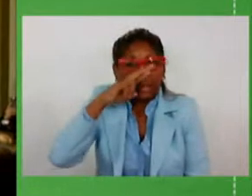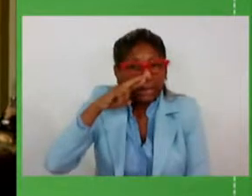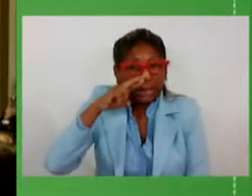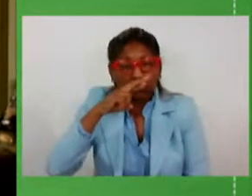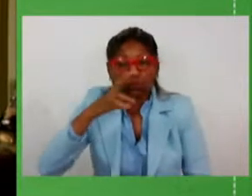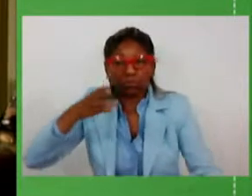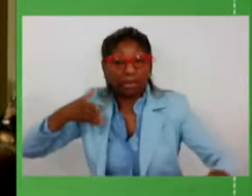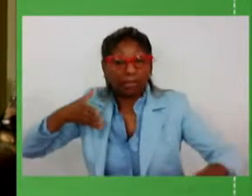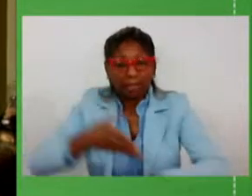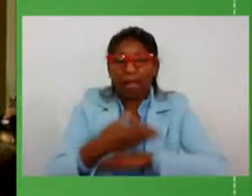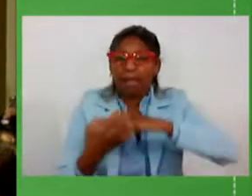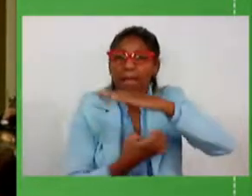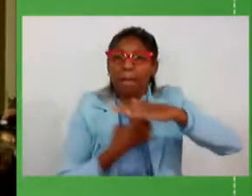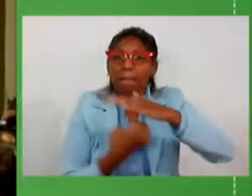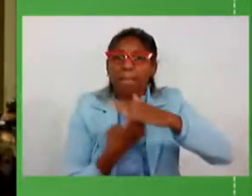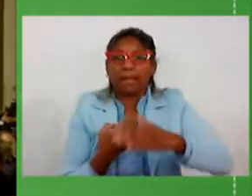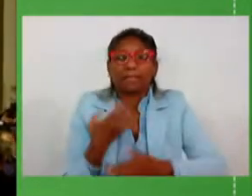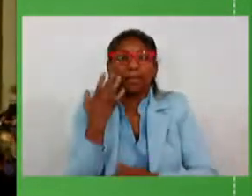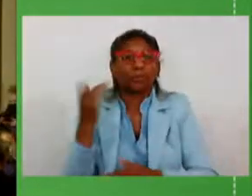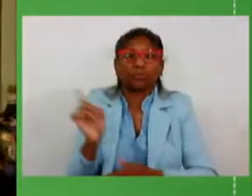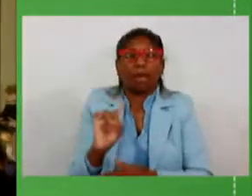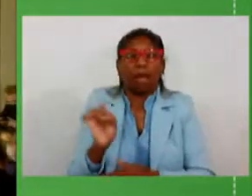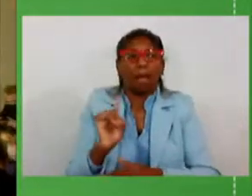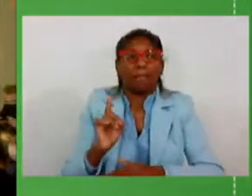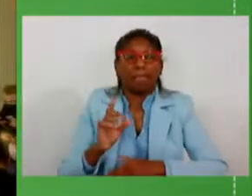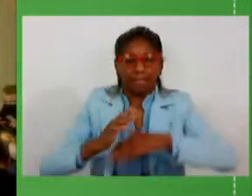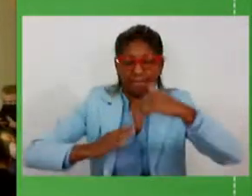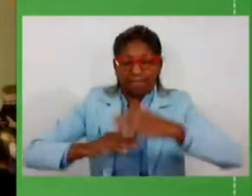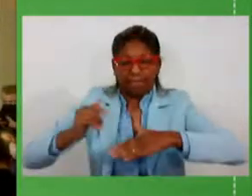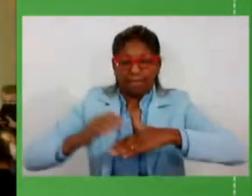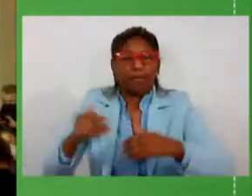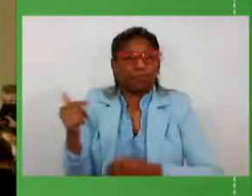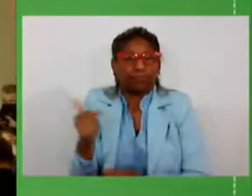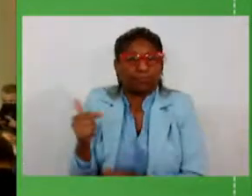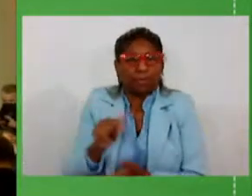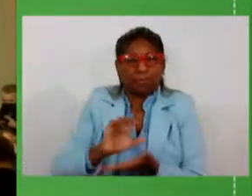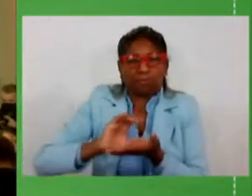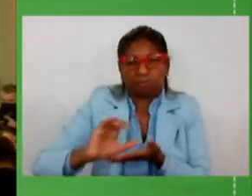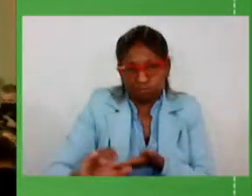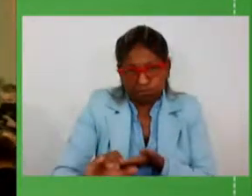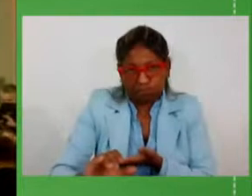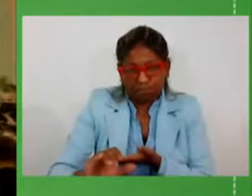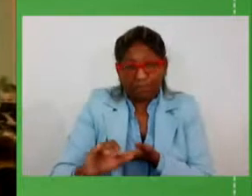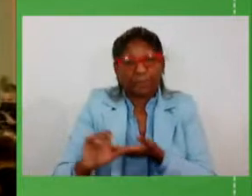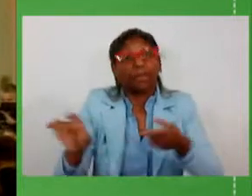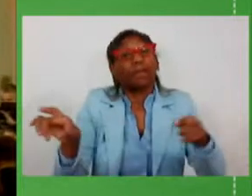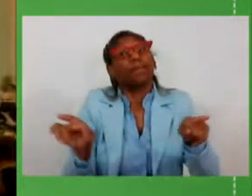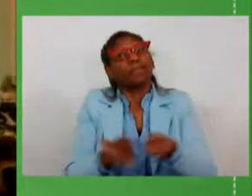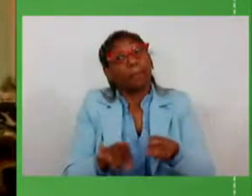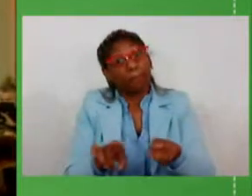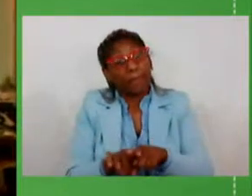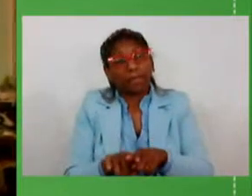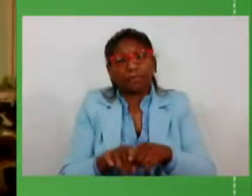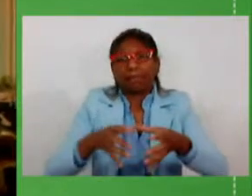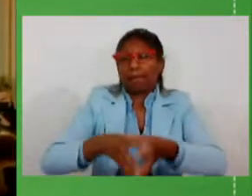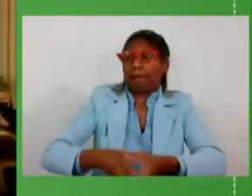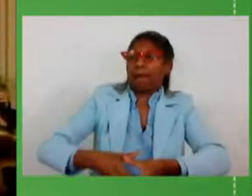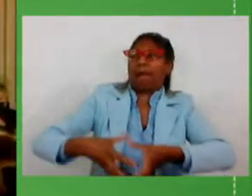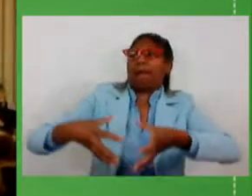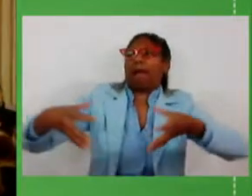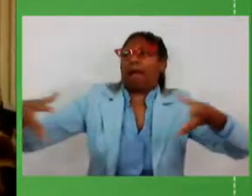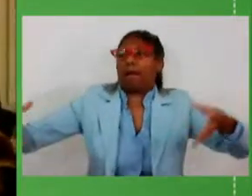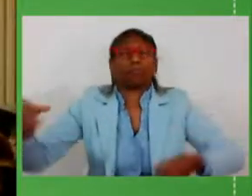que não sejam capazes efetivamente de fazer o investimento, e de outro lado também não tão grande, que limite a capacidade